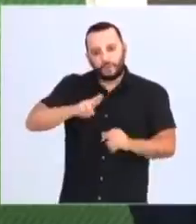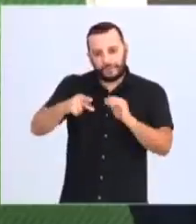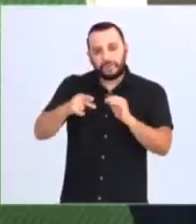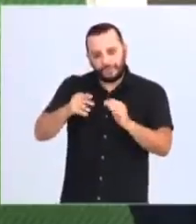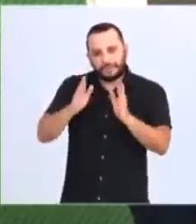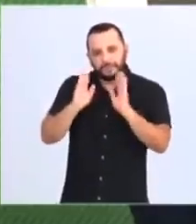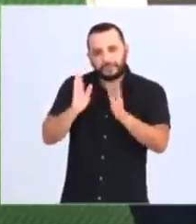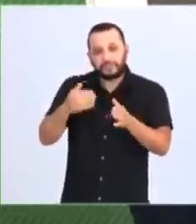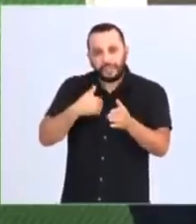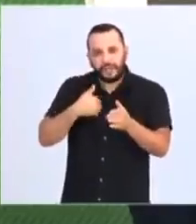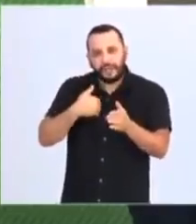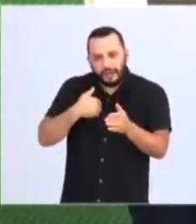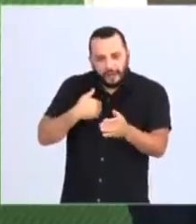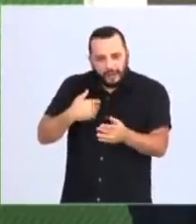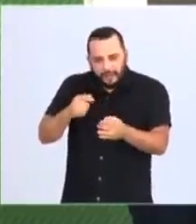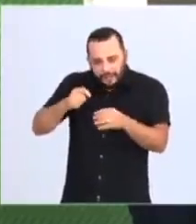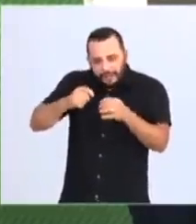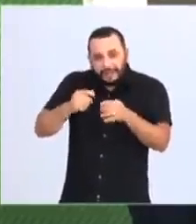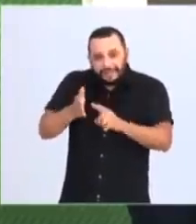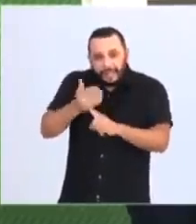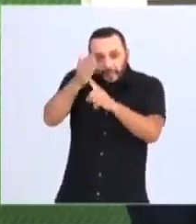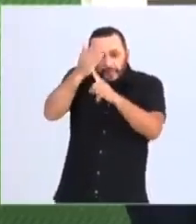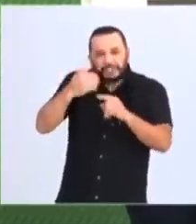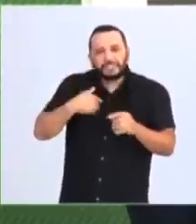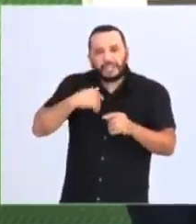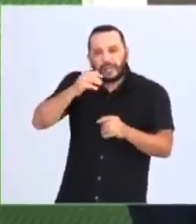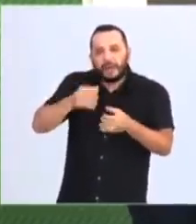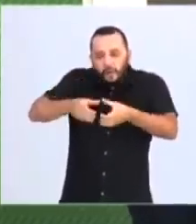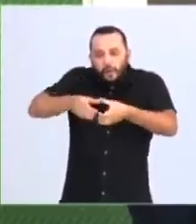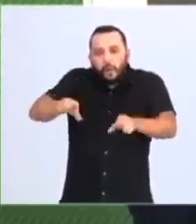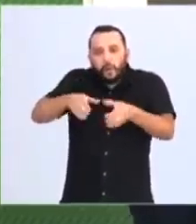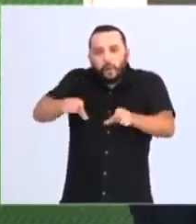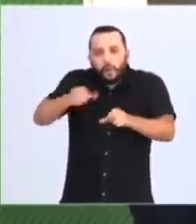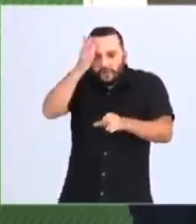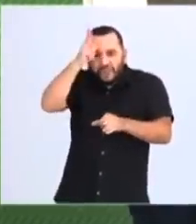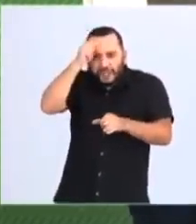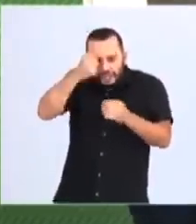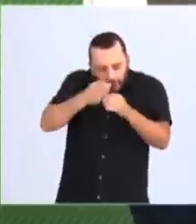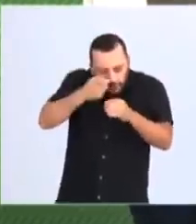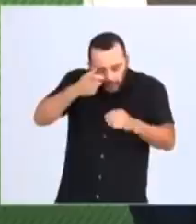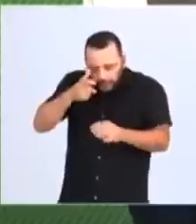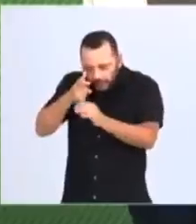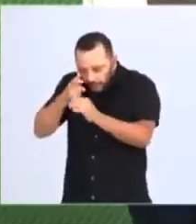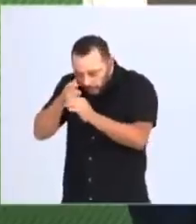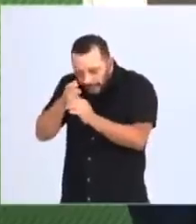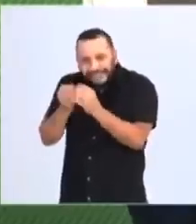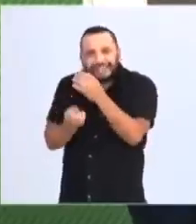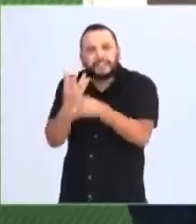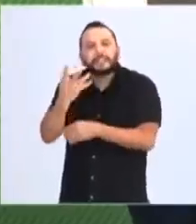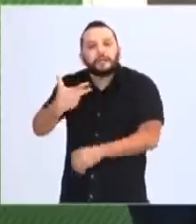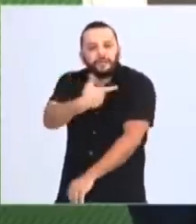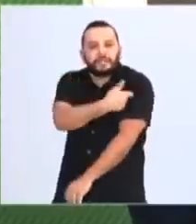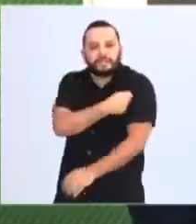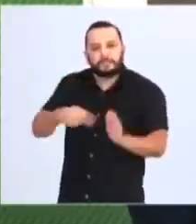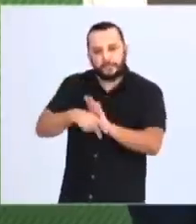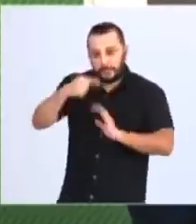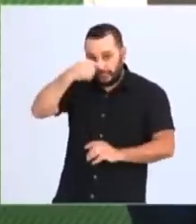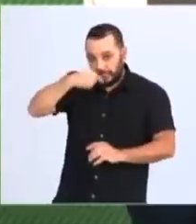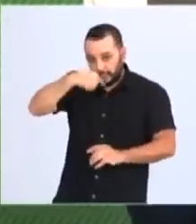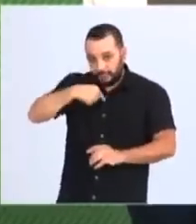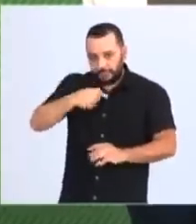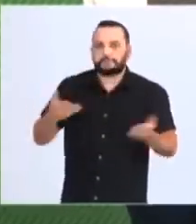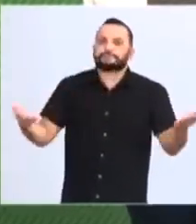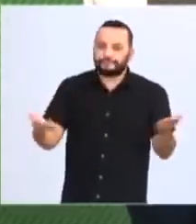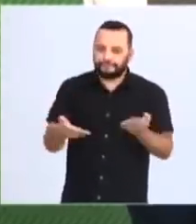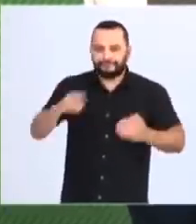contra a gripe aqui no Brasil. Hoje, o Brasil dá mais um importantíssimo passo na independência científica e